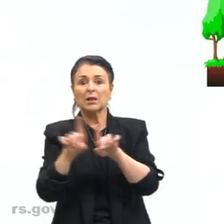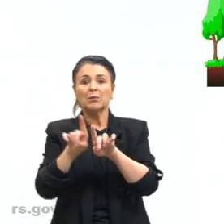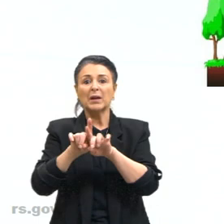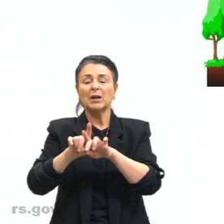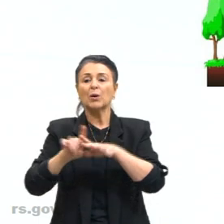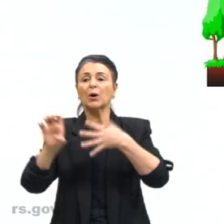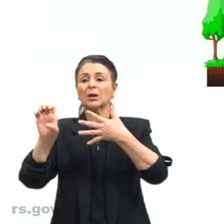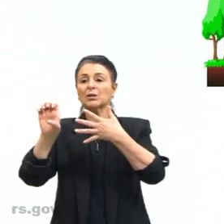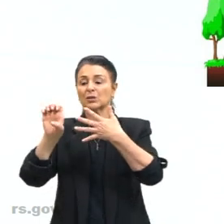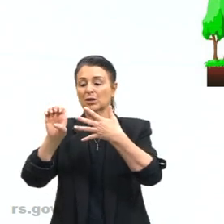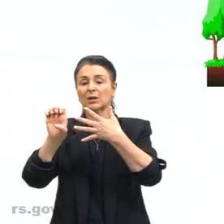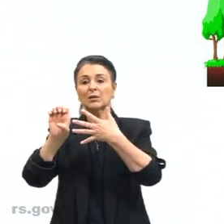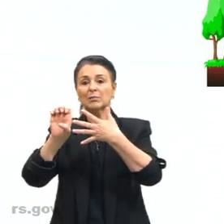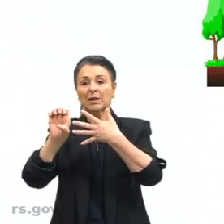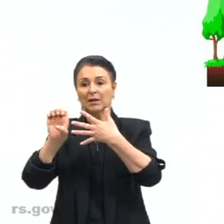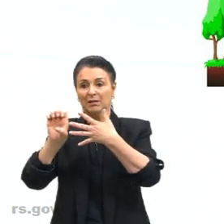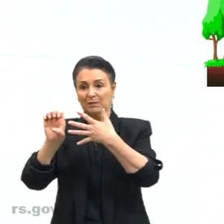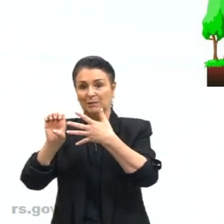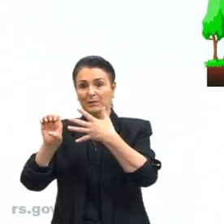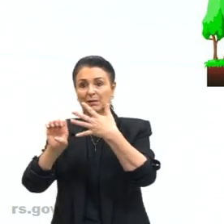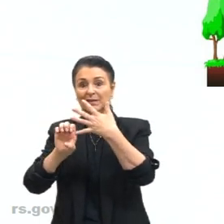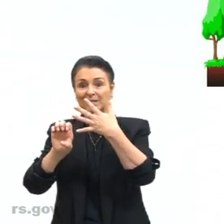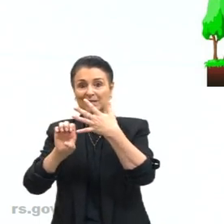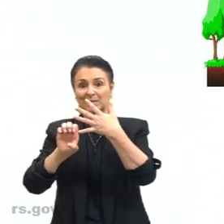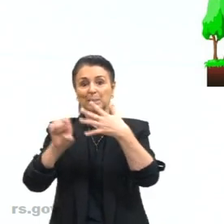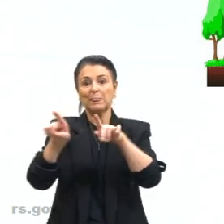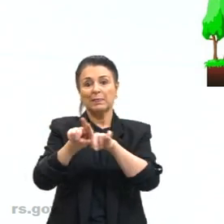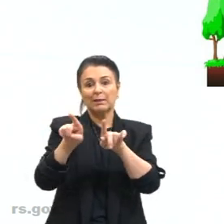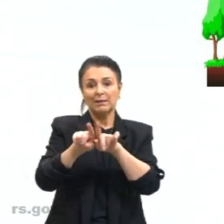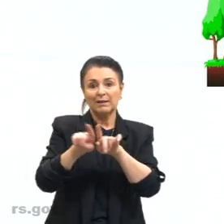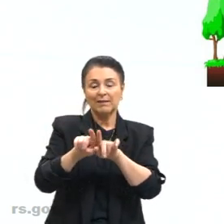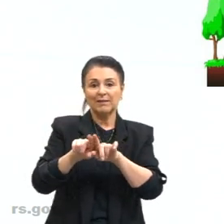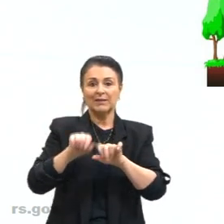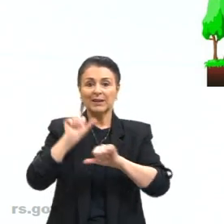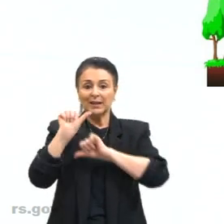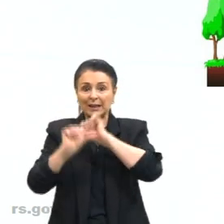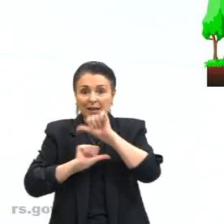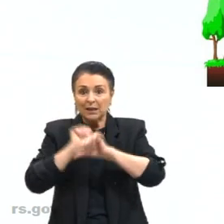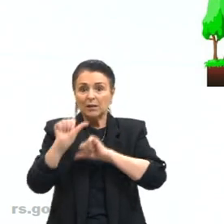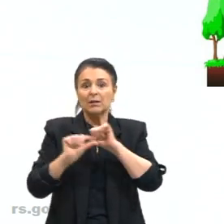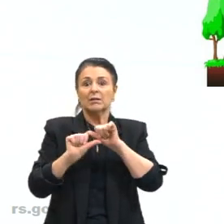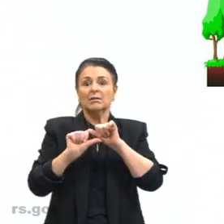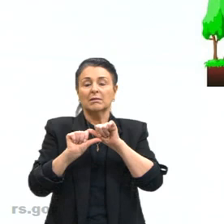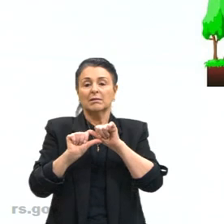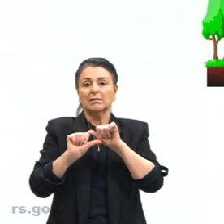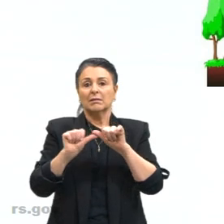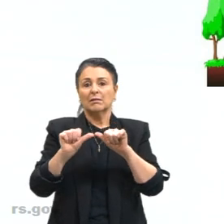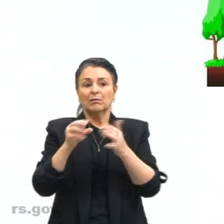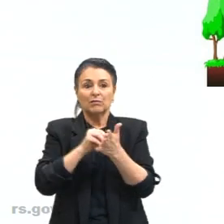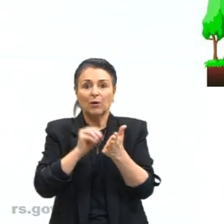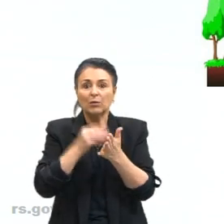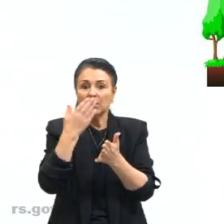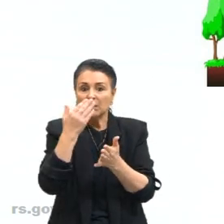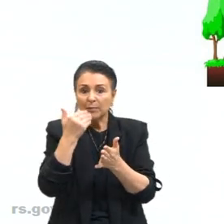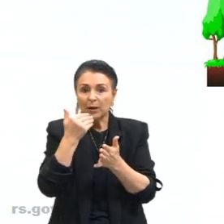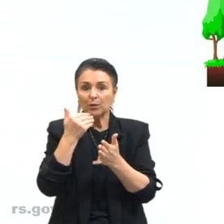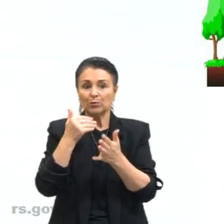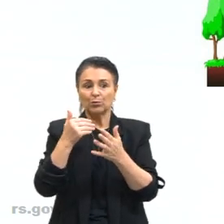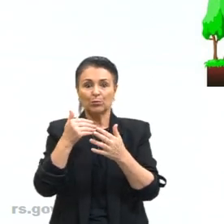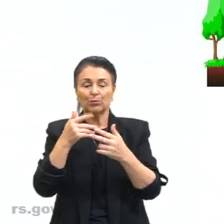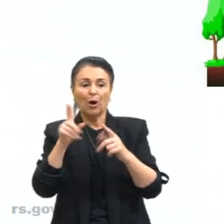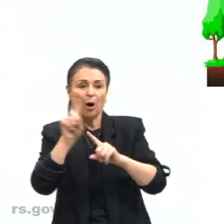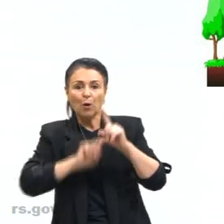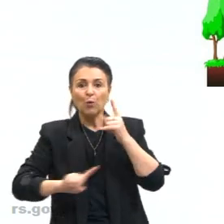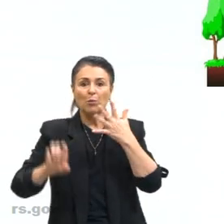vou ter muita espécie que não vai conseguir se adaptar ou não vai ter, por exemplo, alimento, né, então alguns, algumas